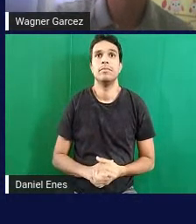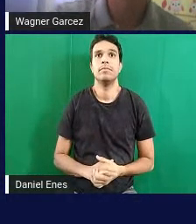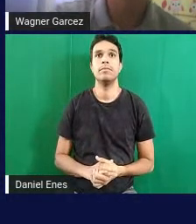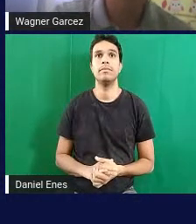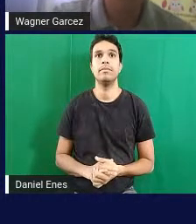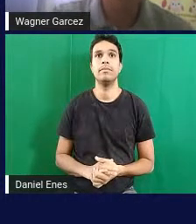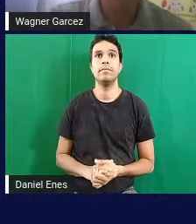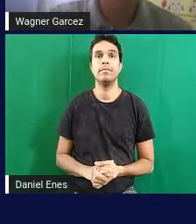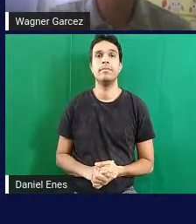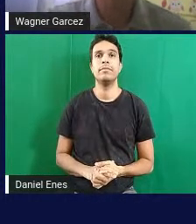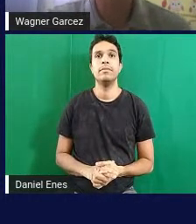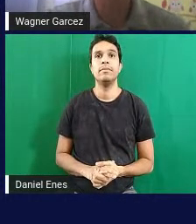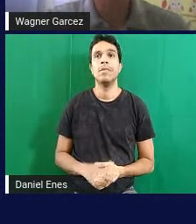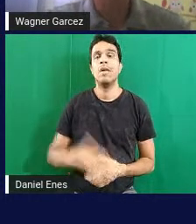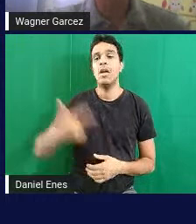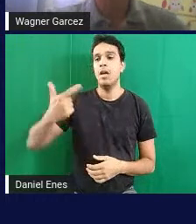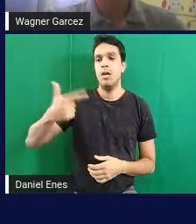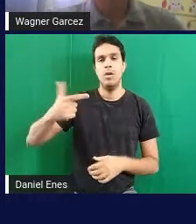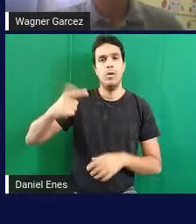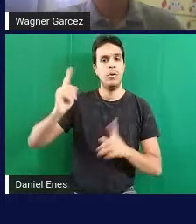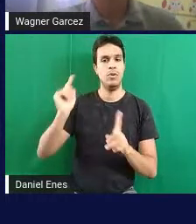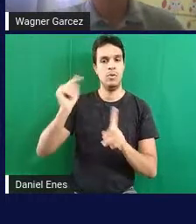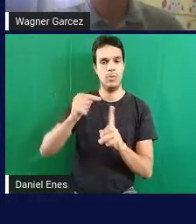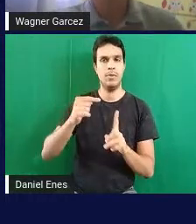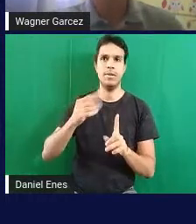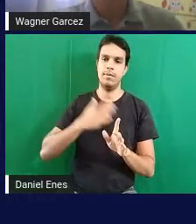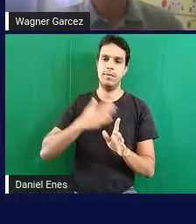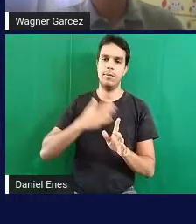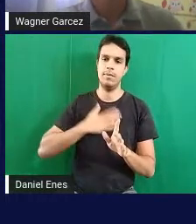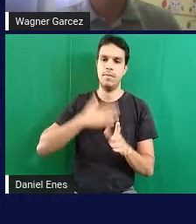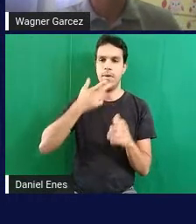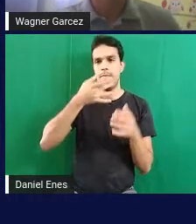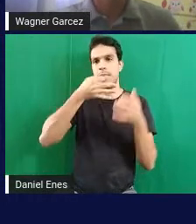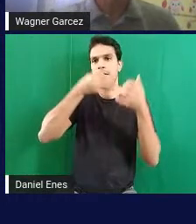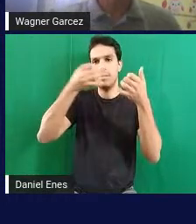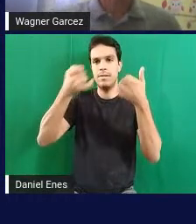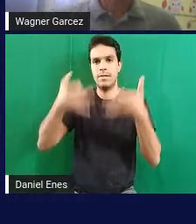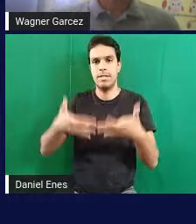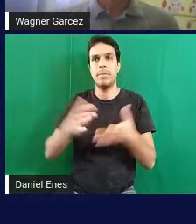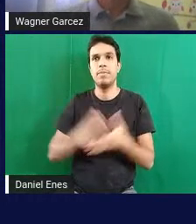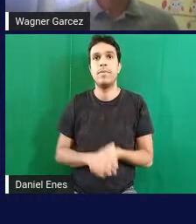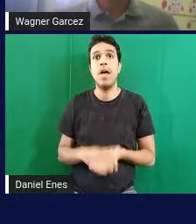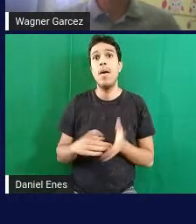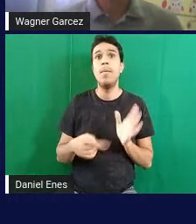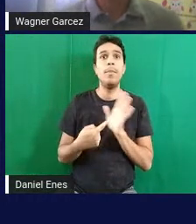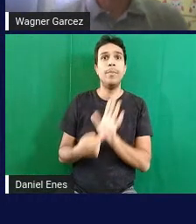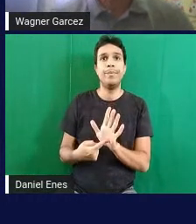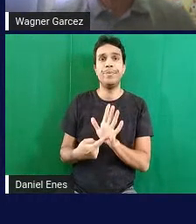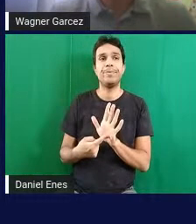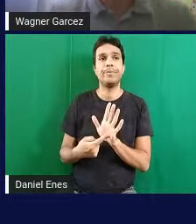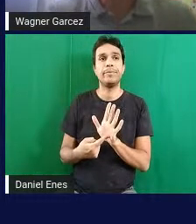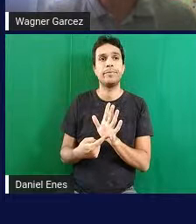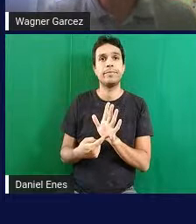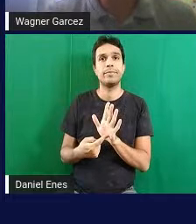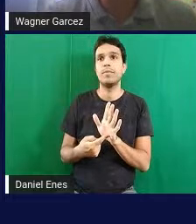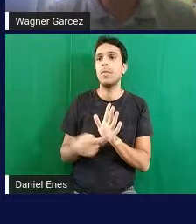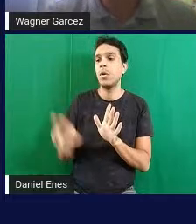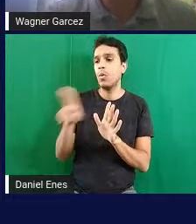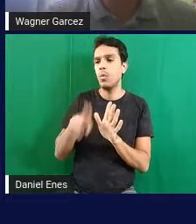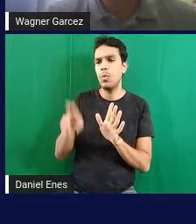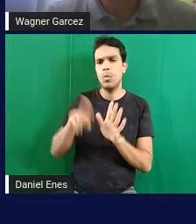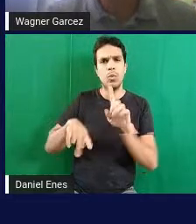é o segundo objetivo que eu tenho com a minha fala. É mostrar que o uso desses